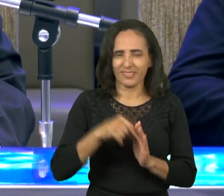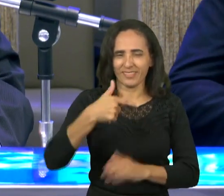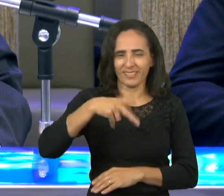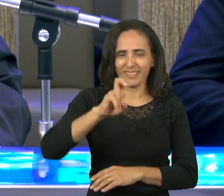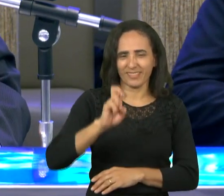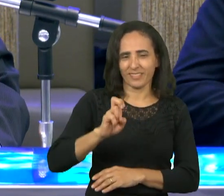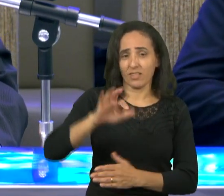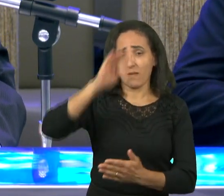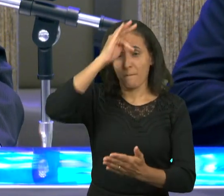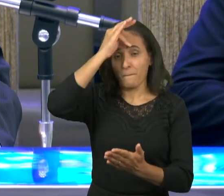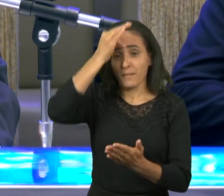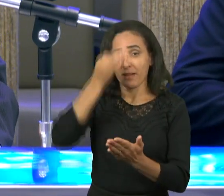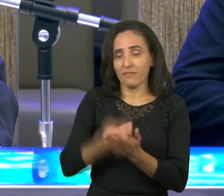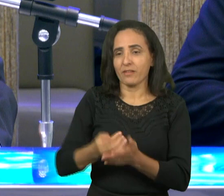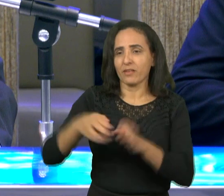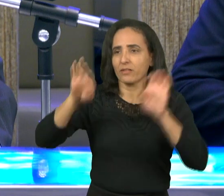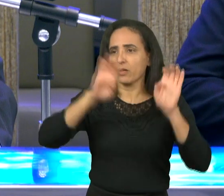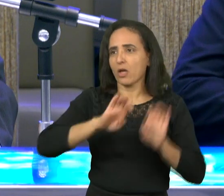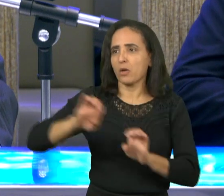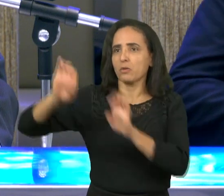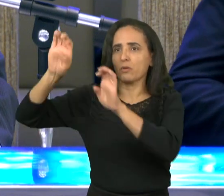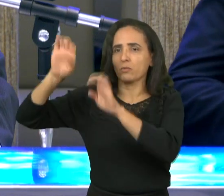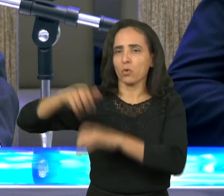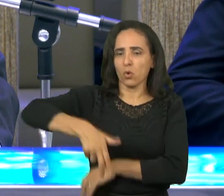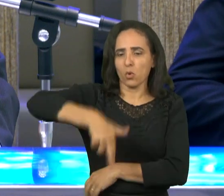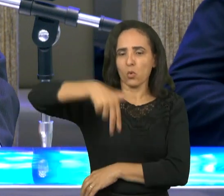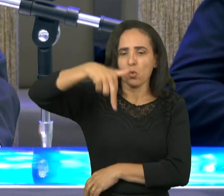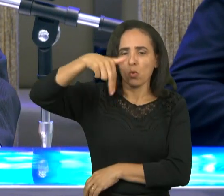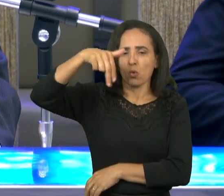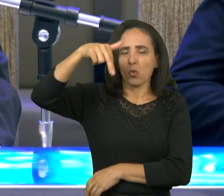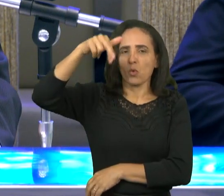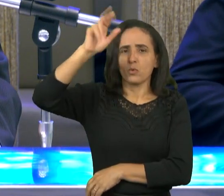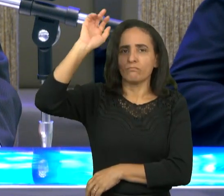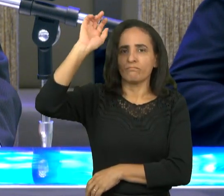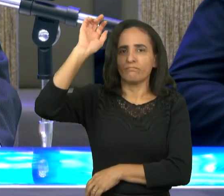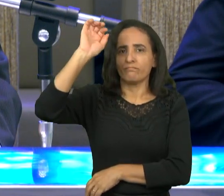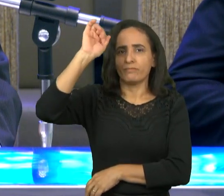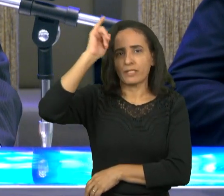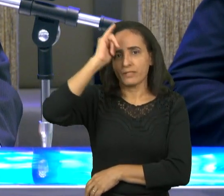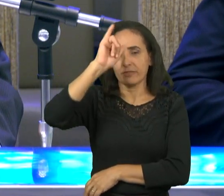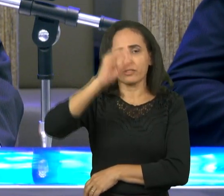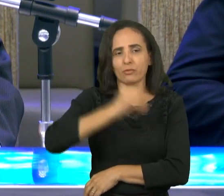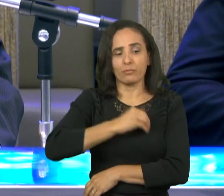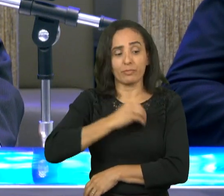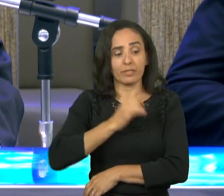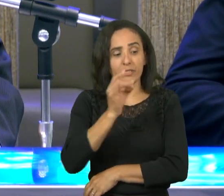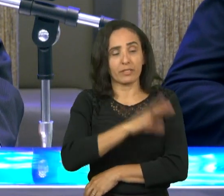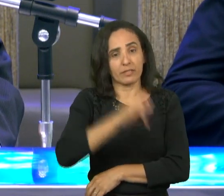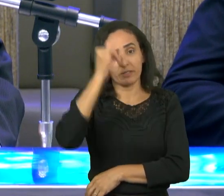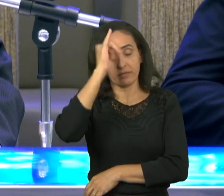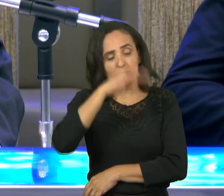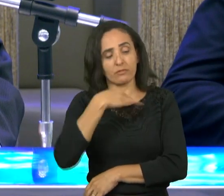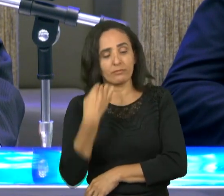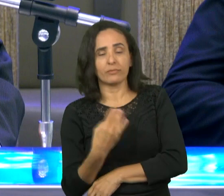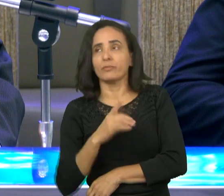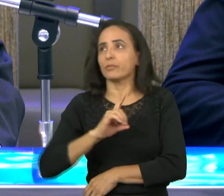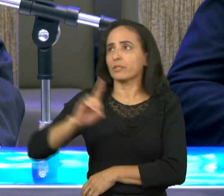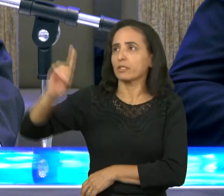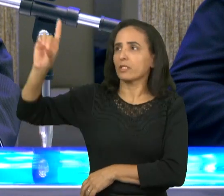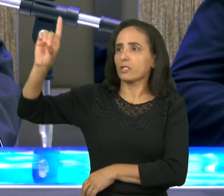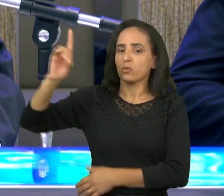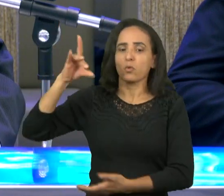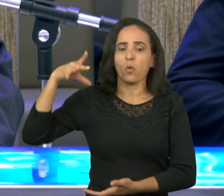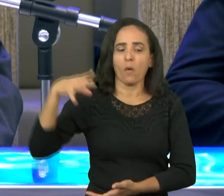assim pela fé Enoque pela trasladado para não ver a morte e não foi achado porque Deus o trasladara